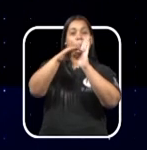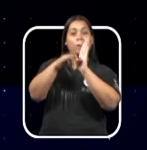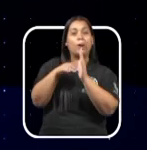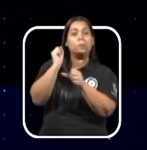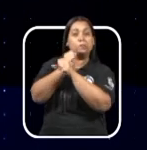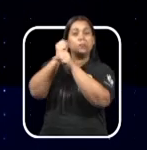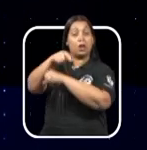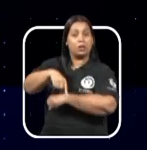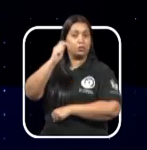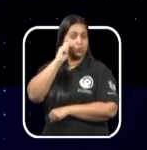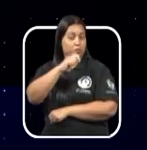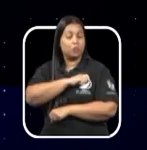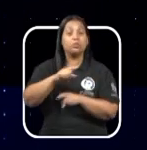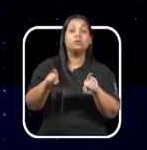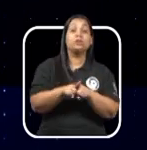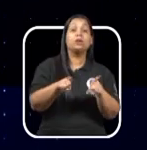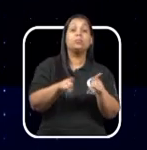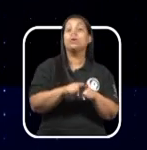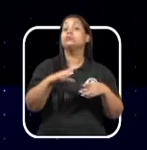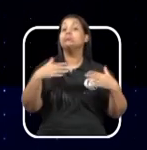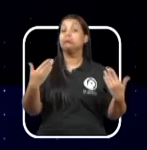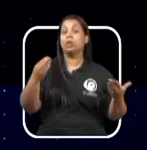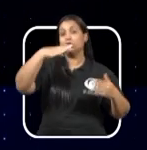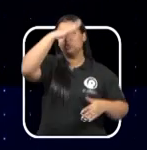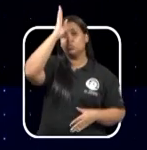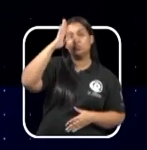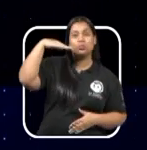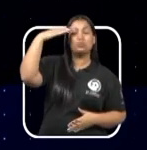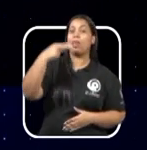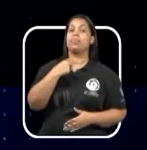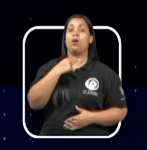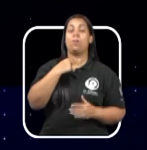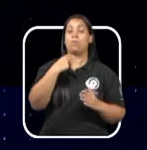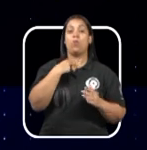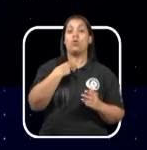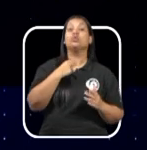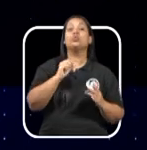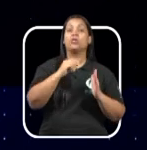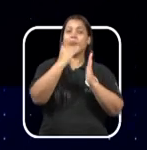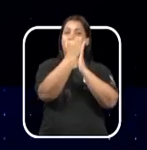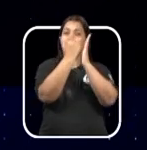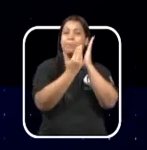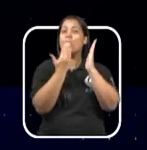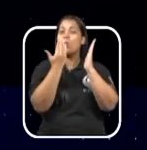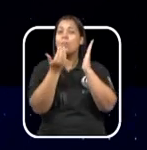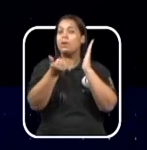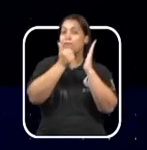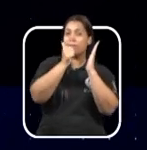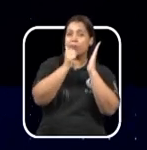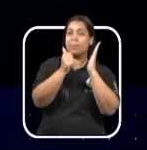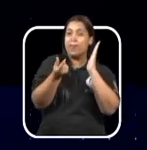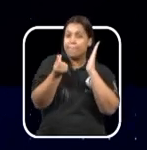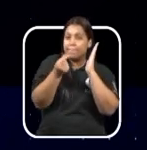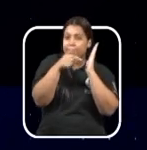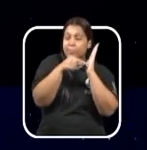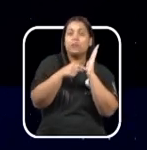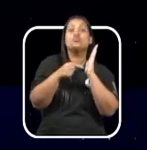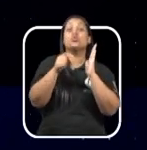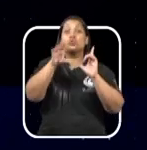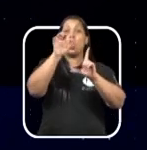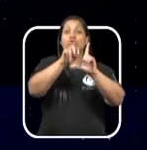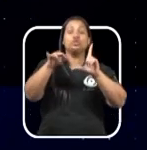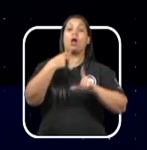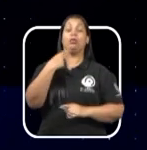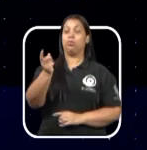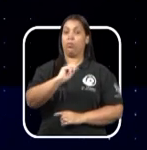E de Giandornelas, que proíbe cardápios exclusivamente digitais em restaurantes e bares de